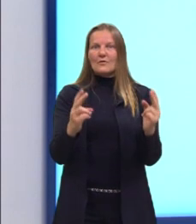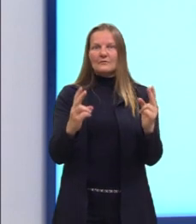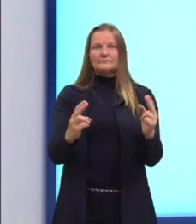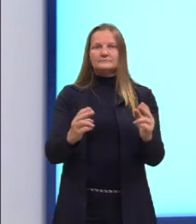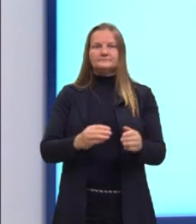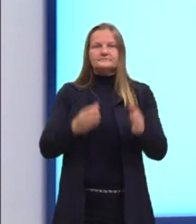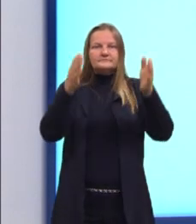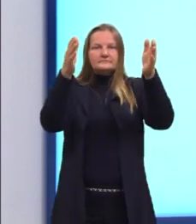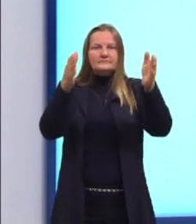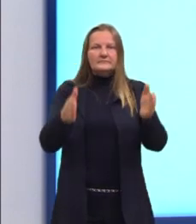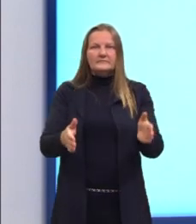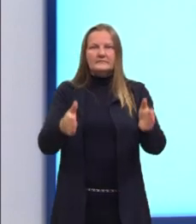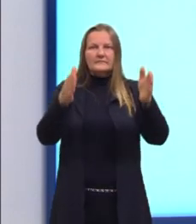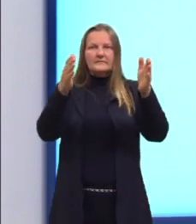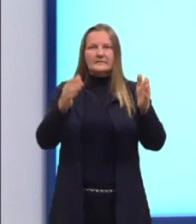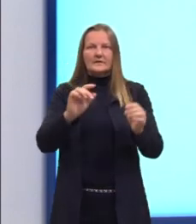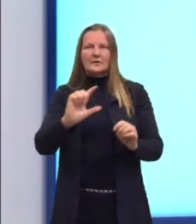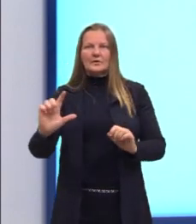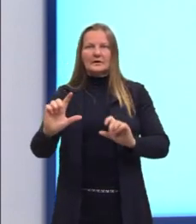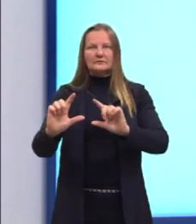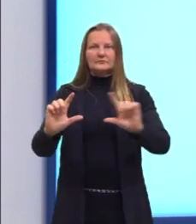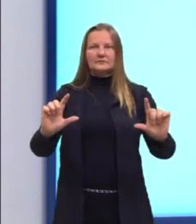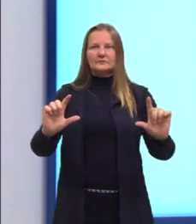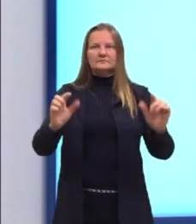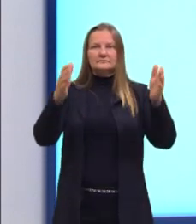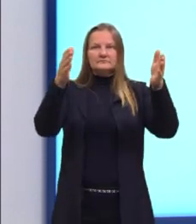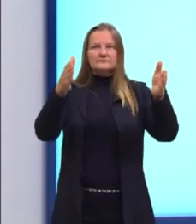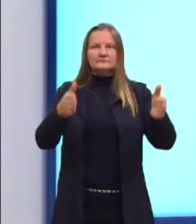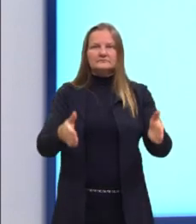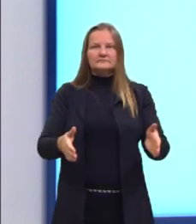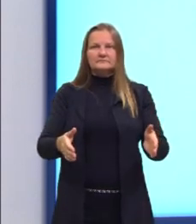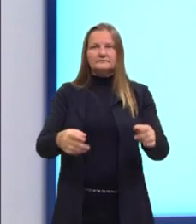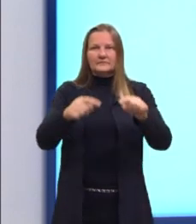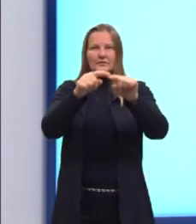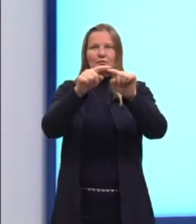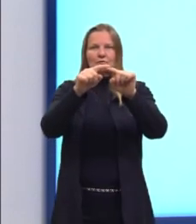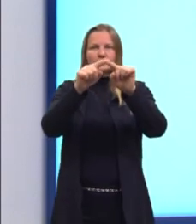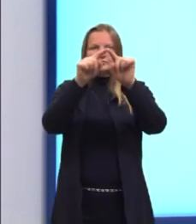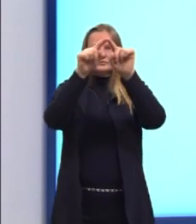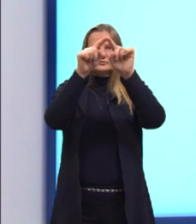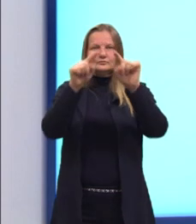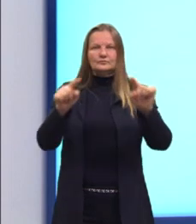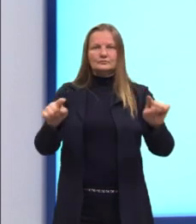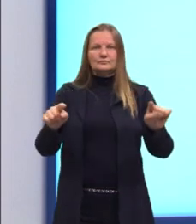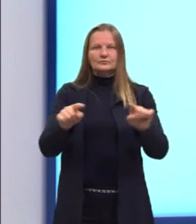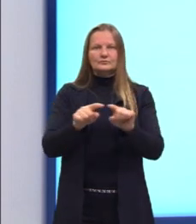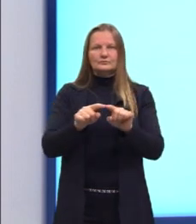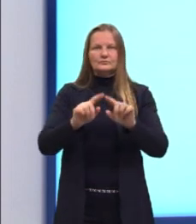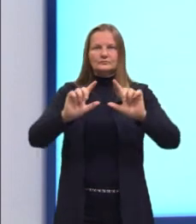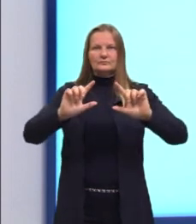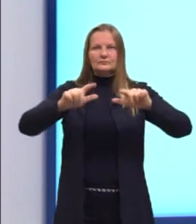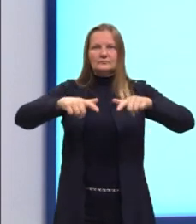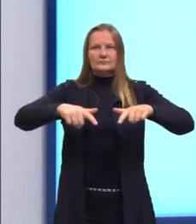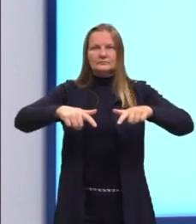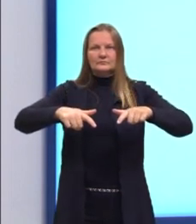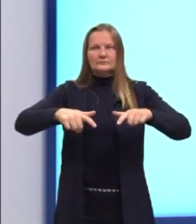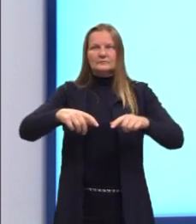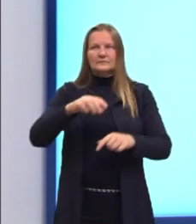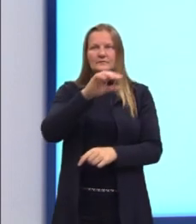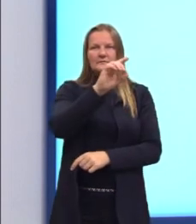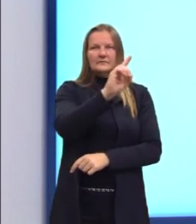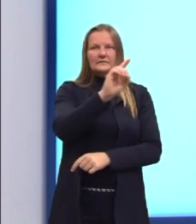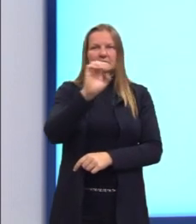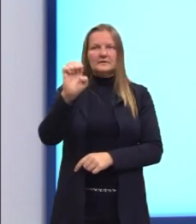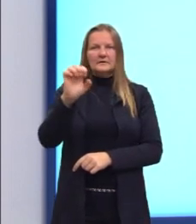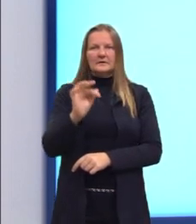de faces laterais. E os triângulos que nós temos aqui. O triângulo D, E, F e